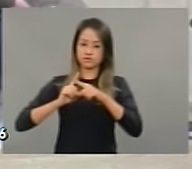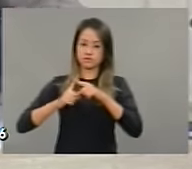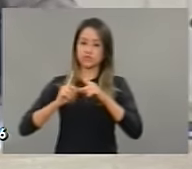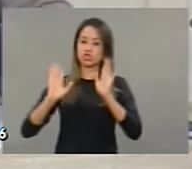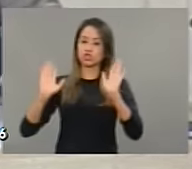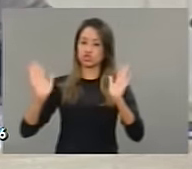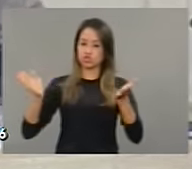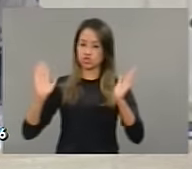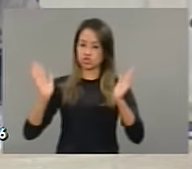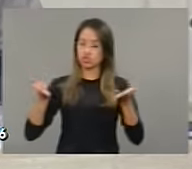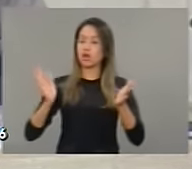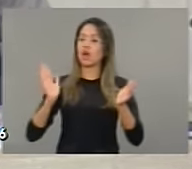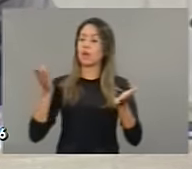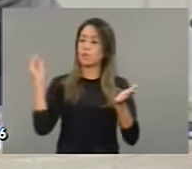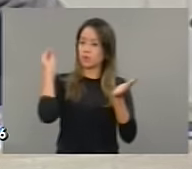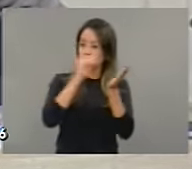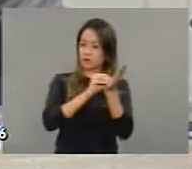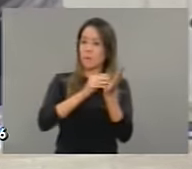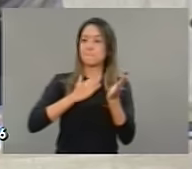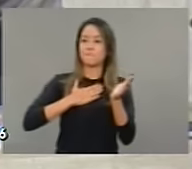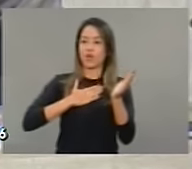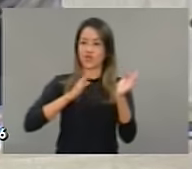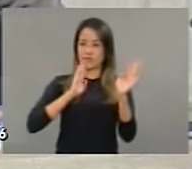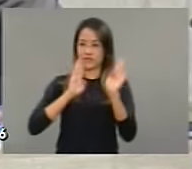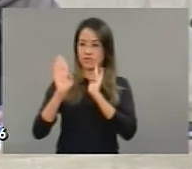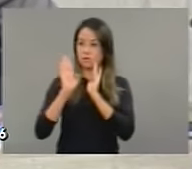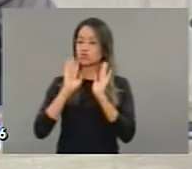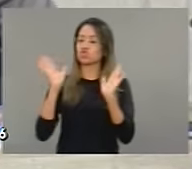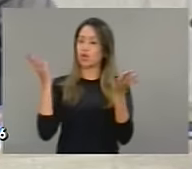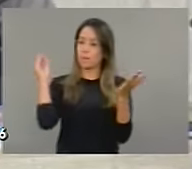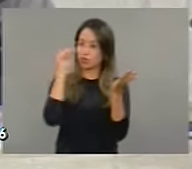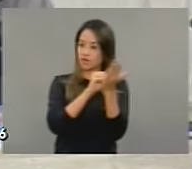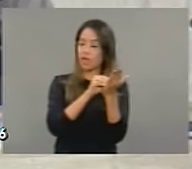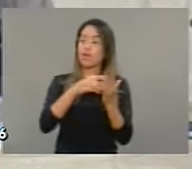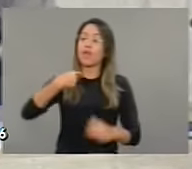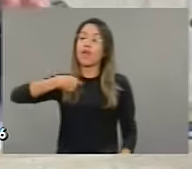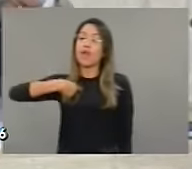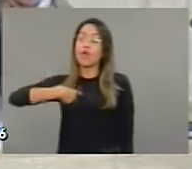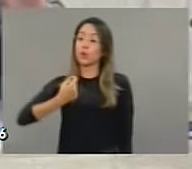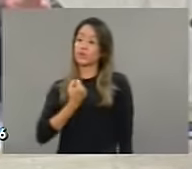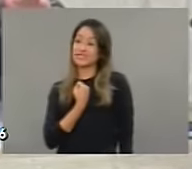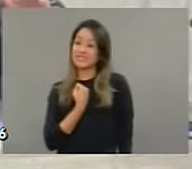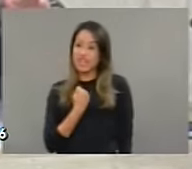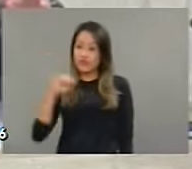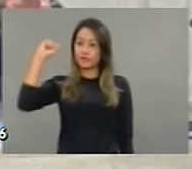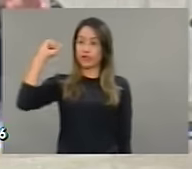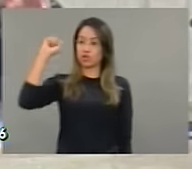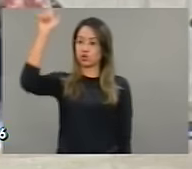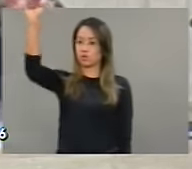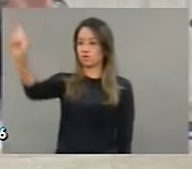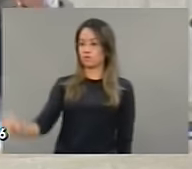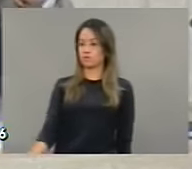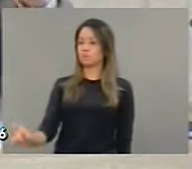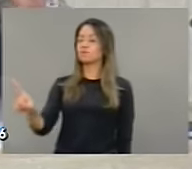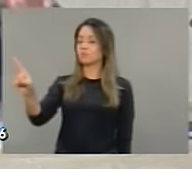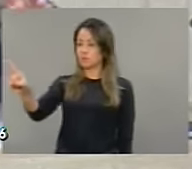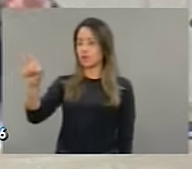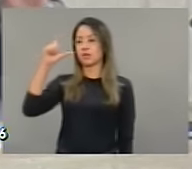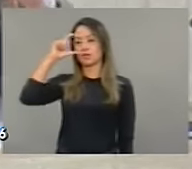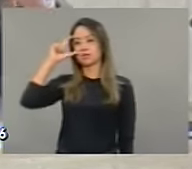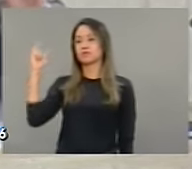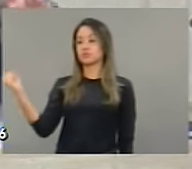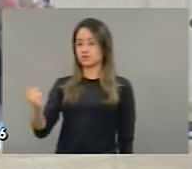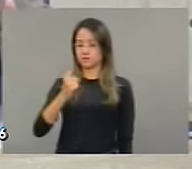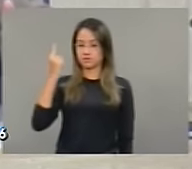nas redes sociais com o intuito de defender e proteger, não a Vossa Excelência, mas defender